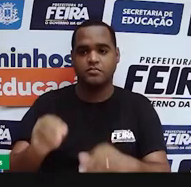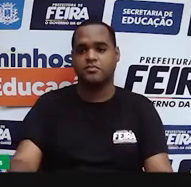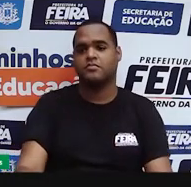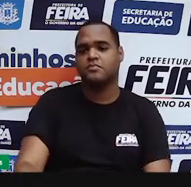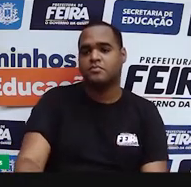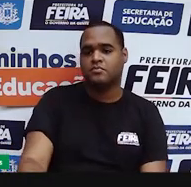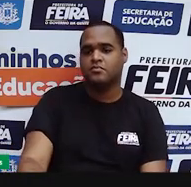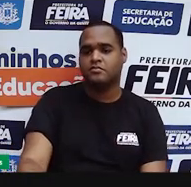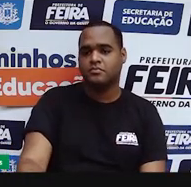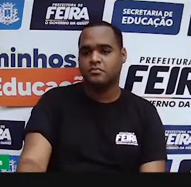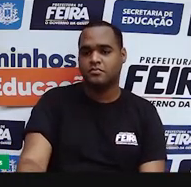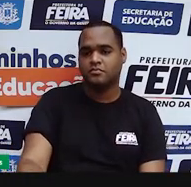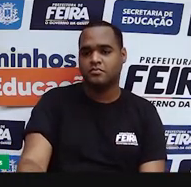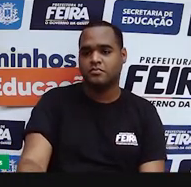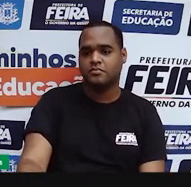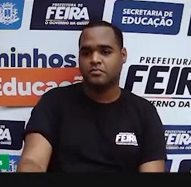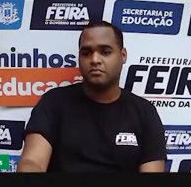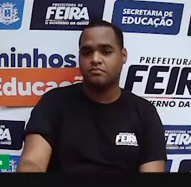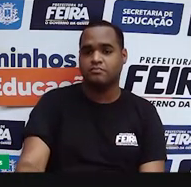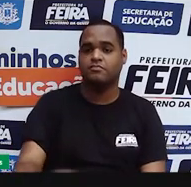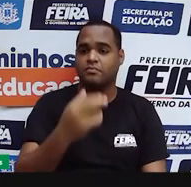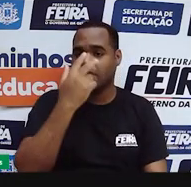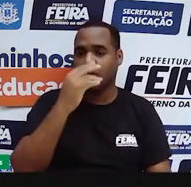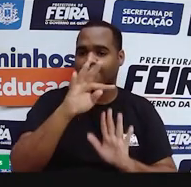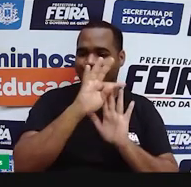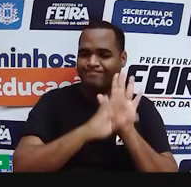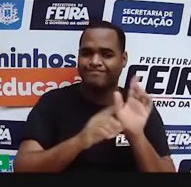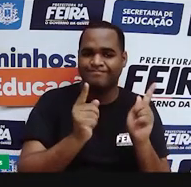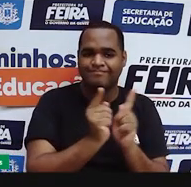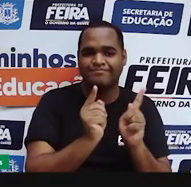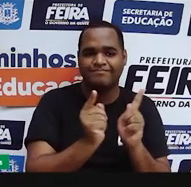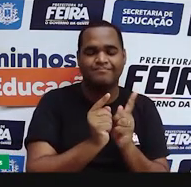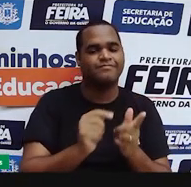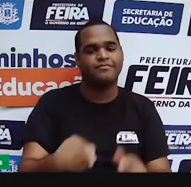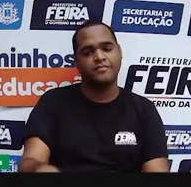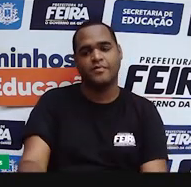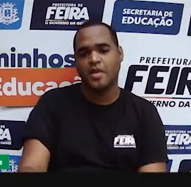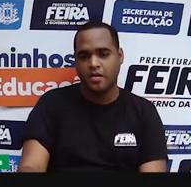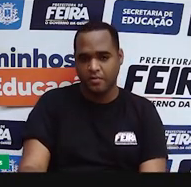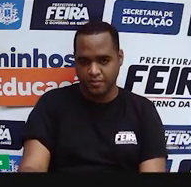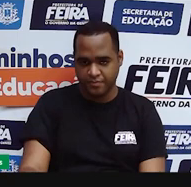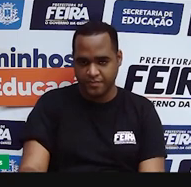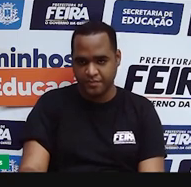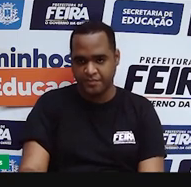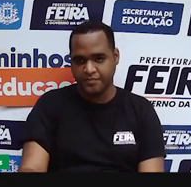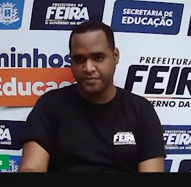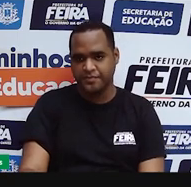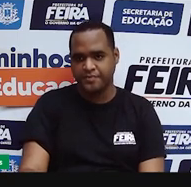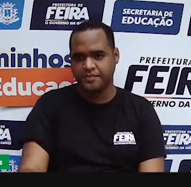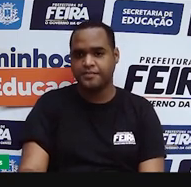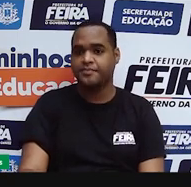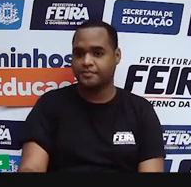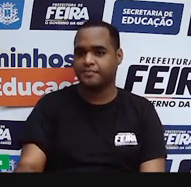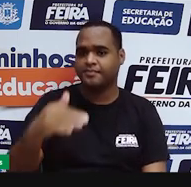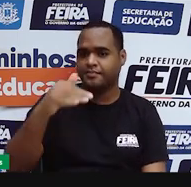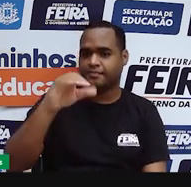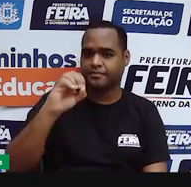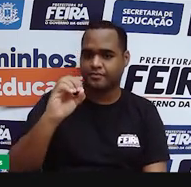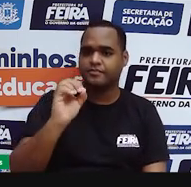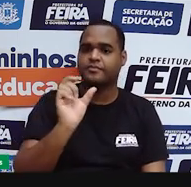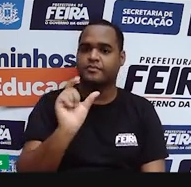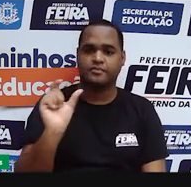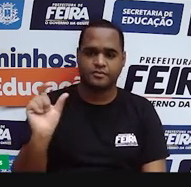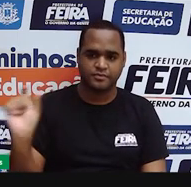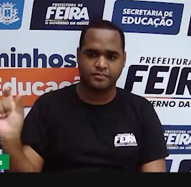Vou clicar em Enviar. Continua falando que o meu texto está pequeno. Tem que ter pelo menos 100 palavras. Vamos lá